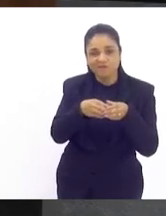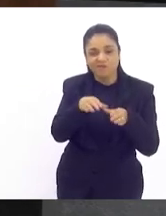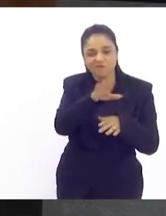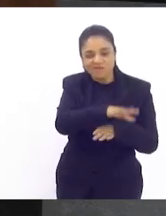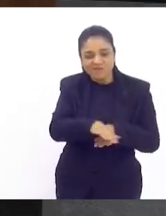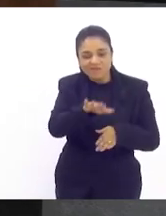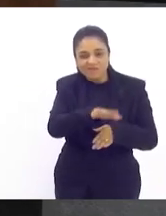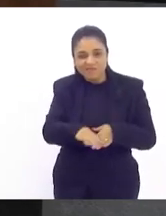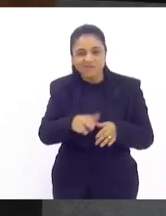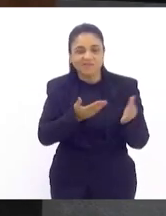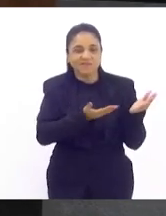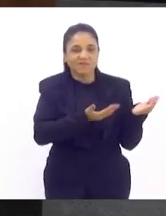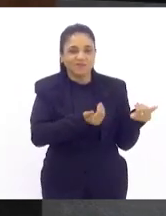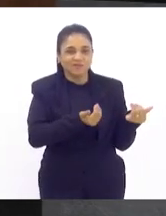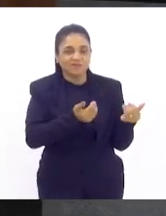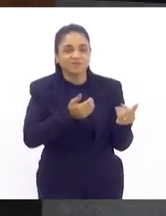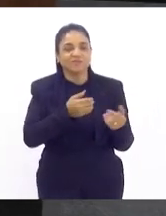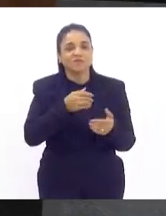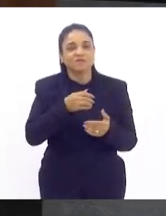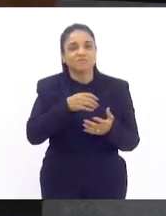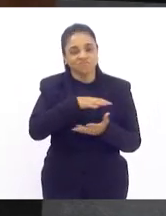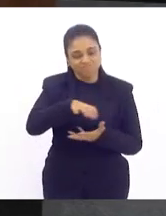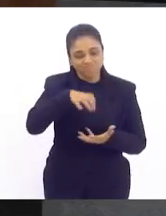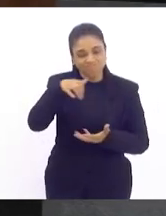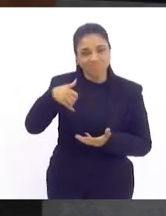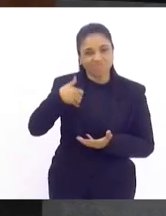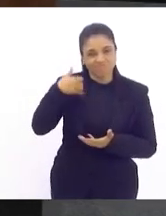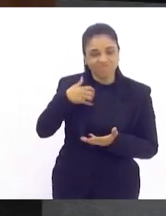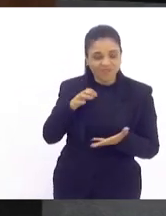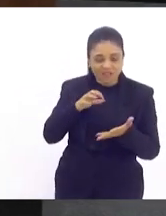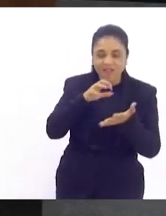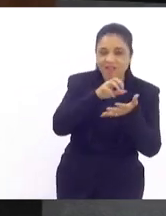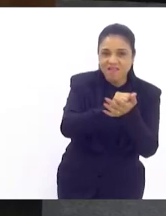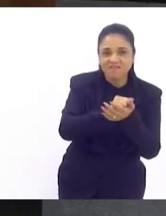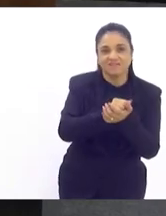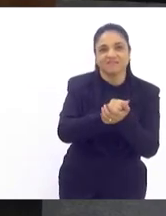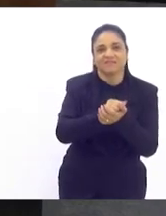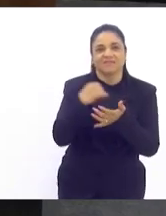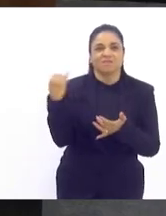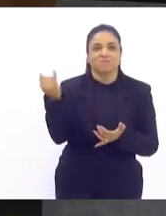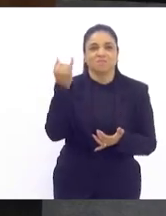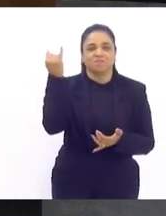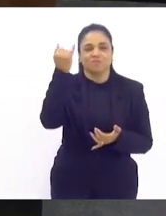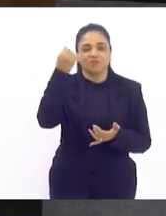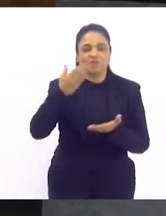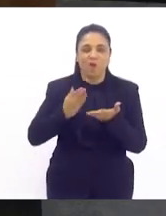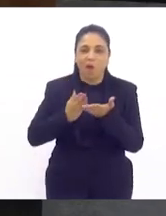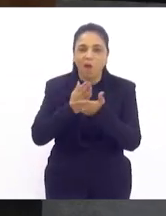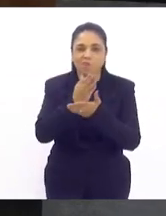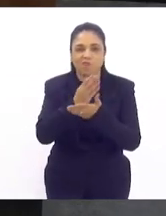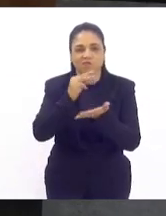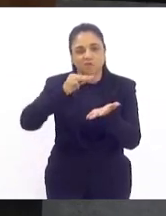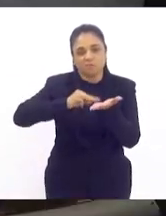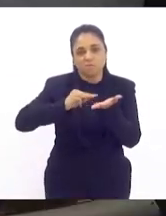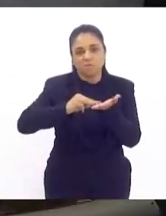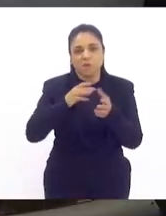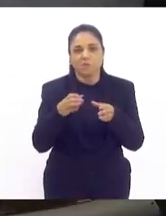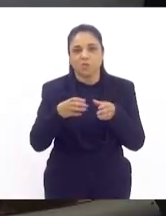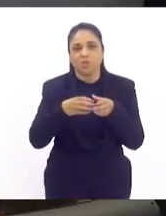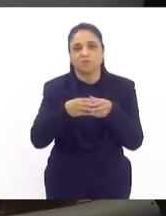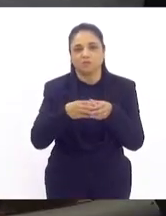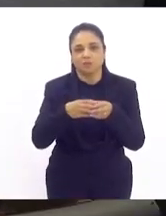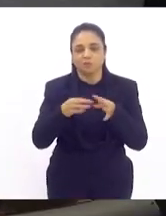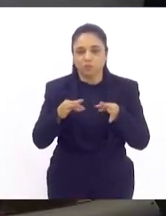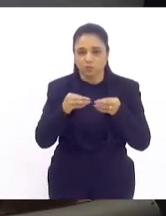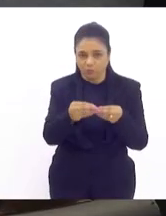adolescente e da pessoa idosa isso é bom registrar porque foi aprovado por todos os membros da comissão senhor